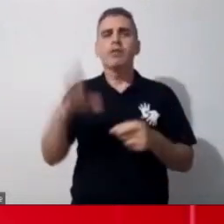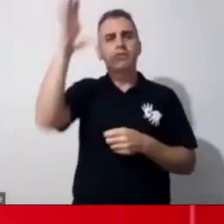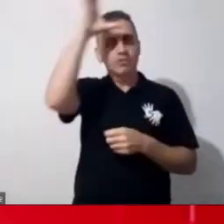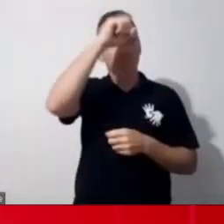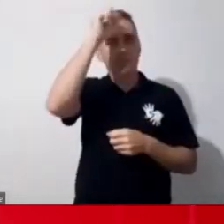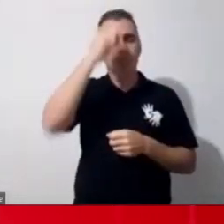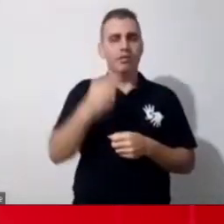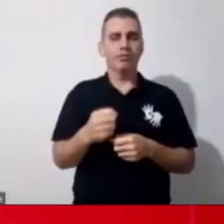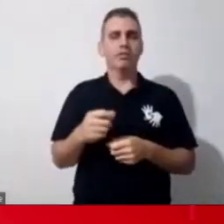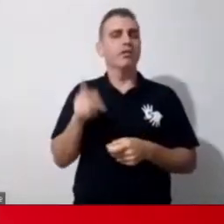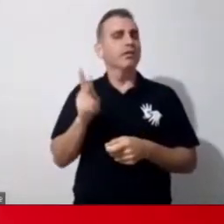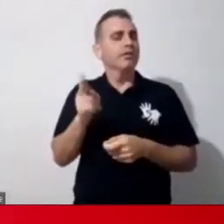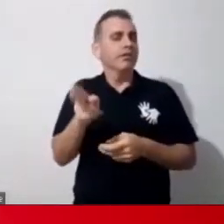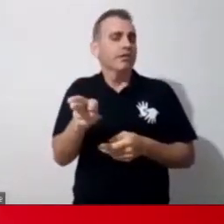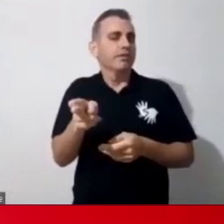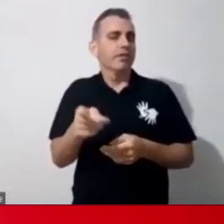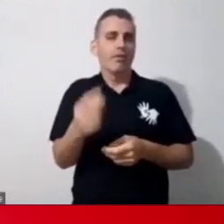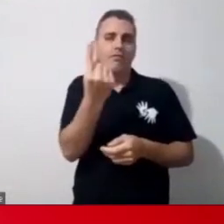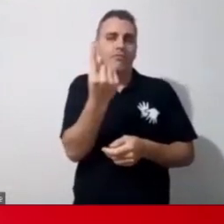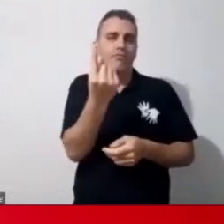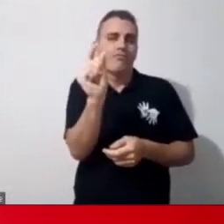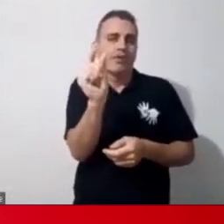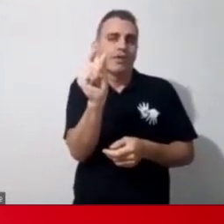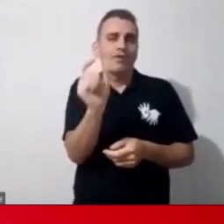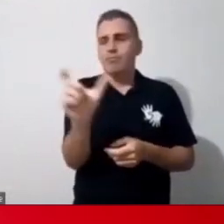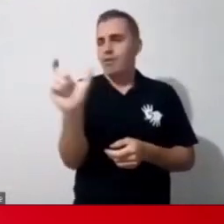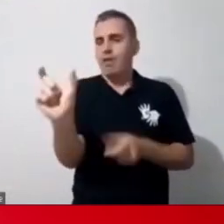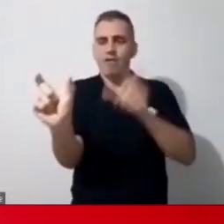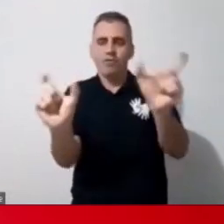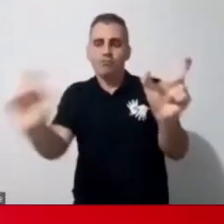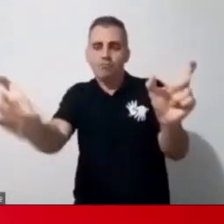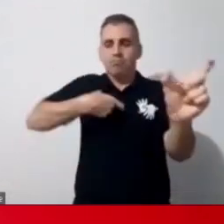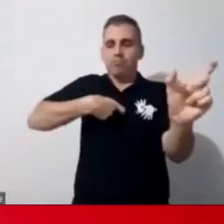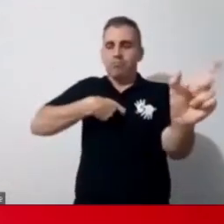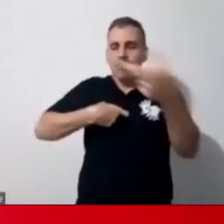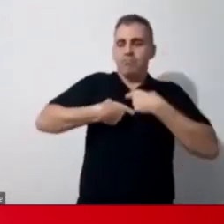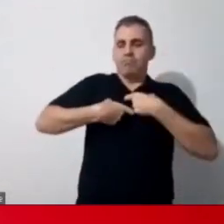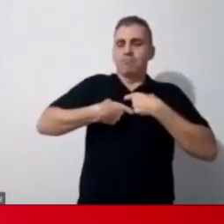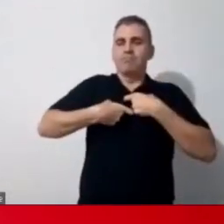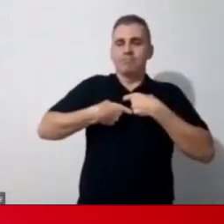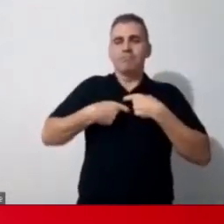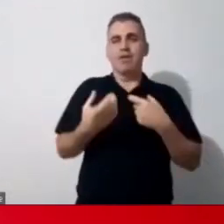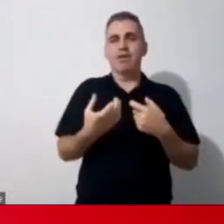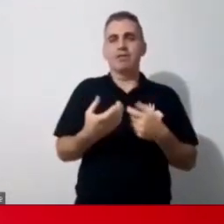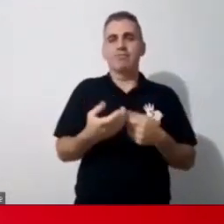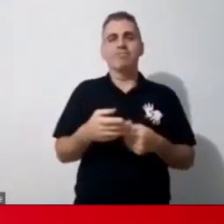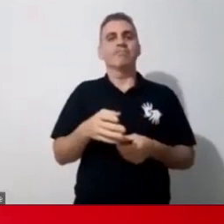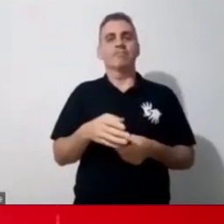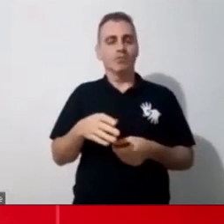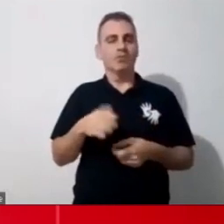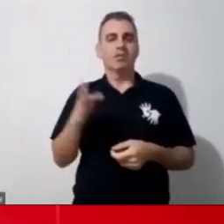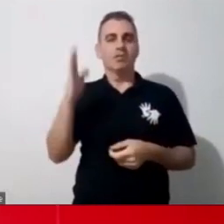significativo, tu coloca do ladinho, mas alguma coisa tu leva pra si. Então, assim, nós estamos aqui por